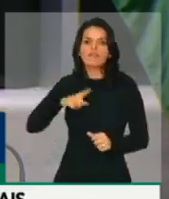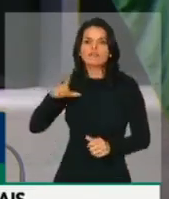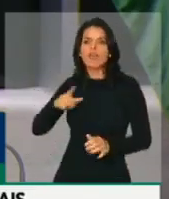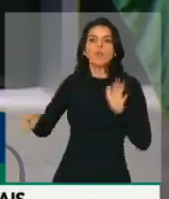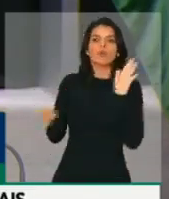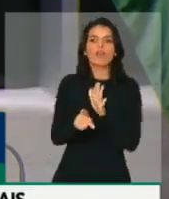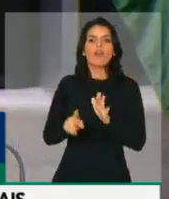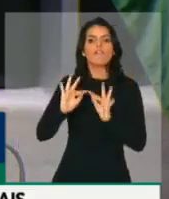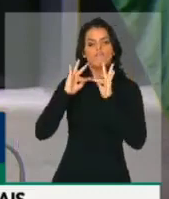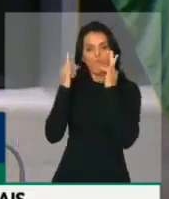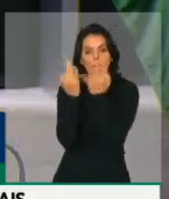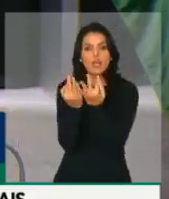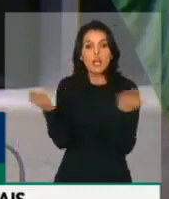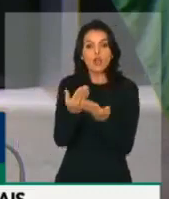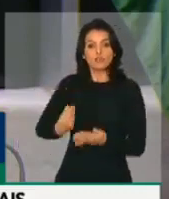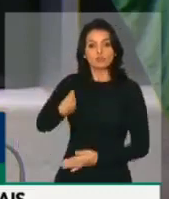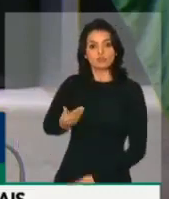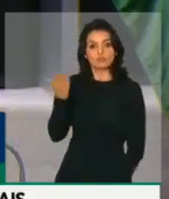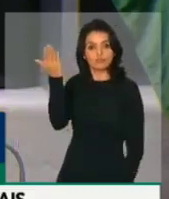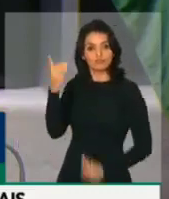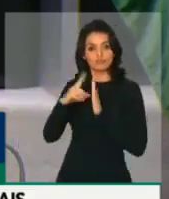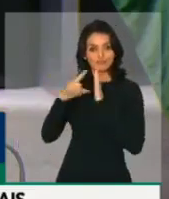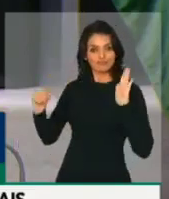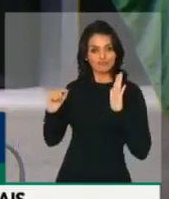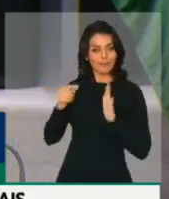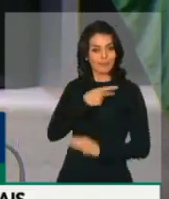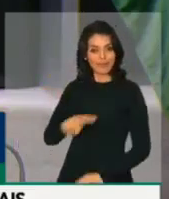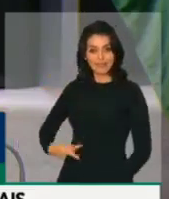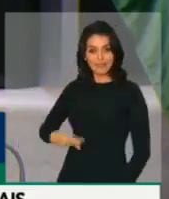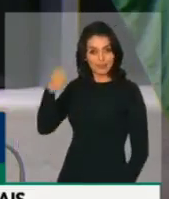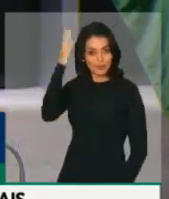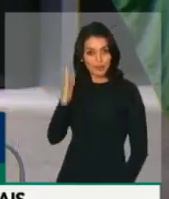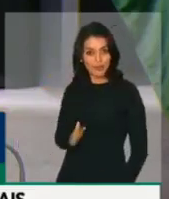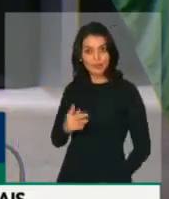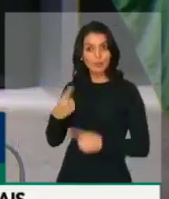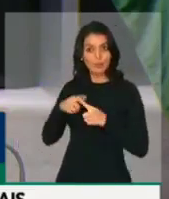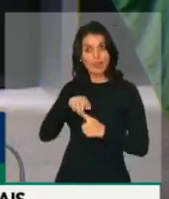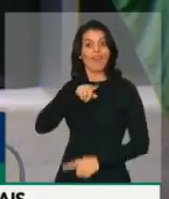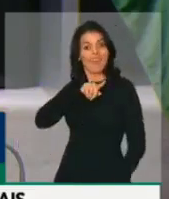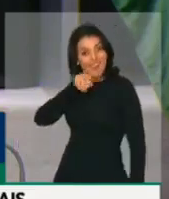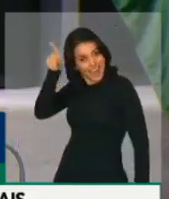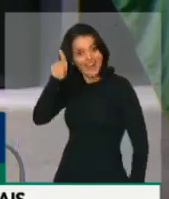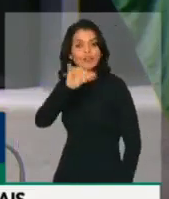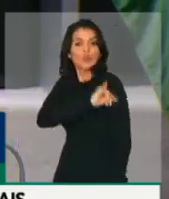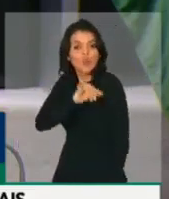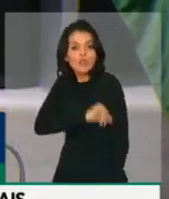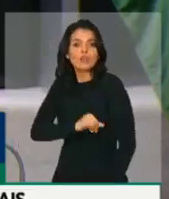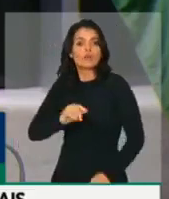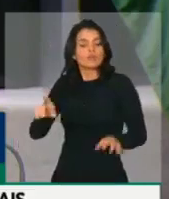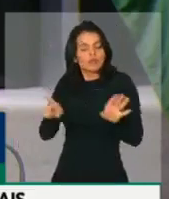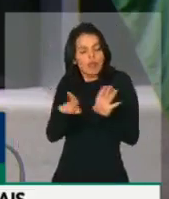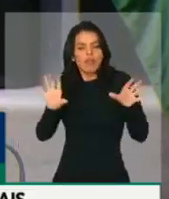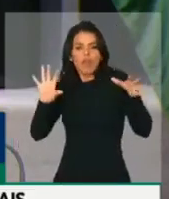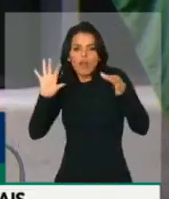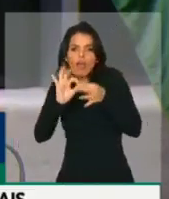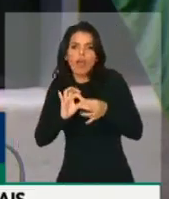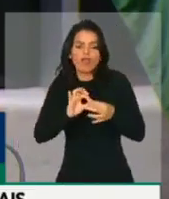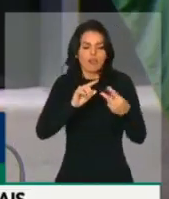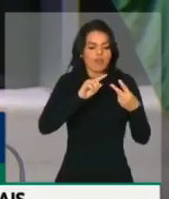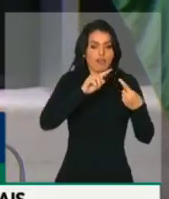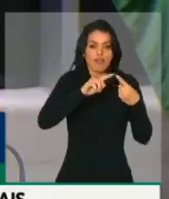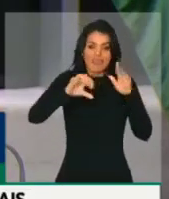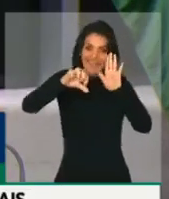família que hoje está no Palácio do Planalto. Porque vem de lá. Esta relação entre crime, polícia e